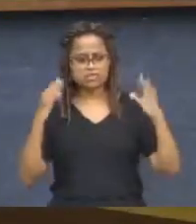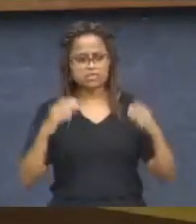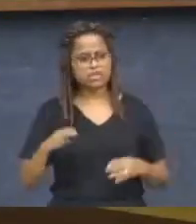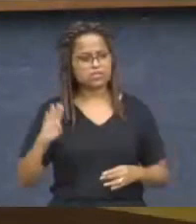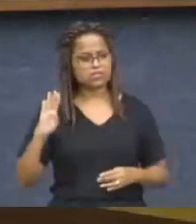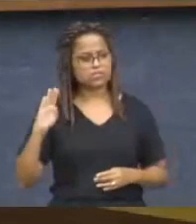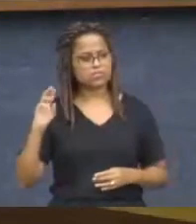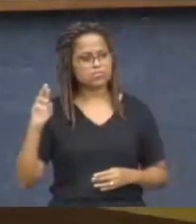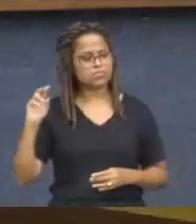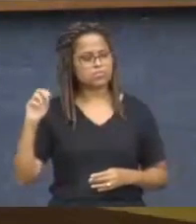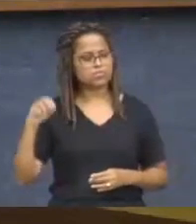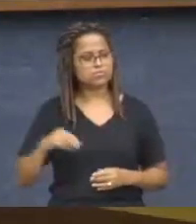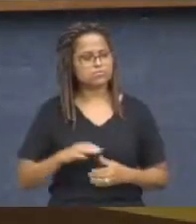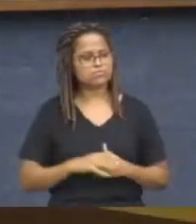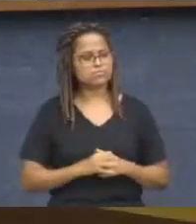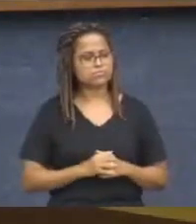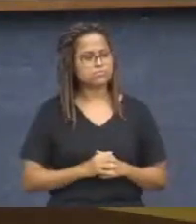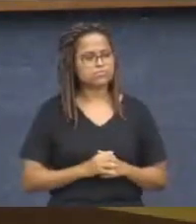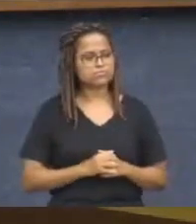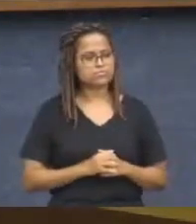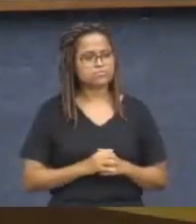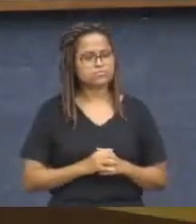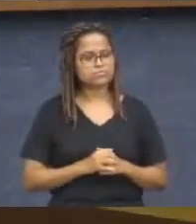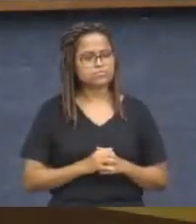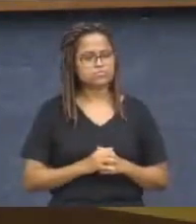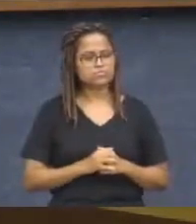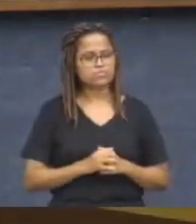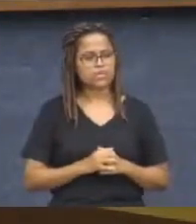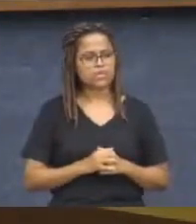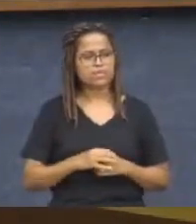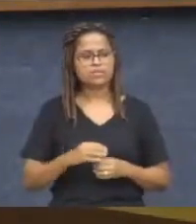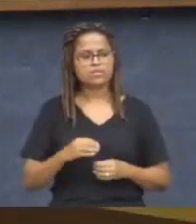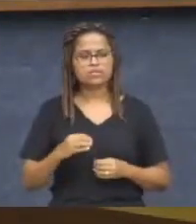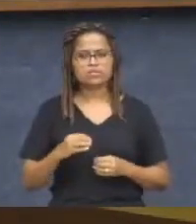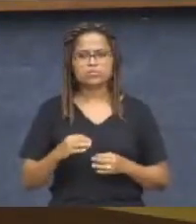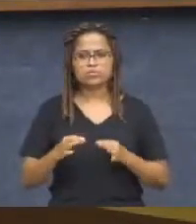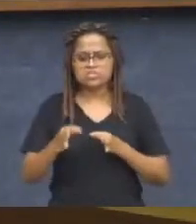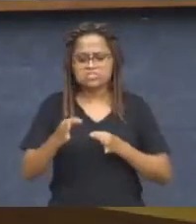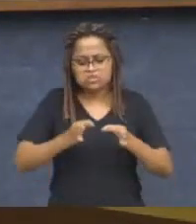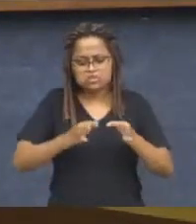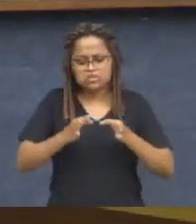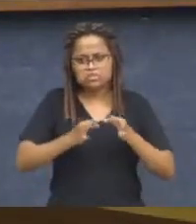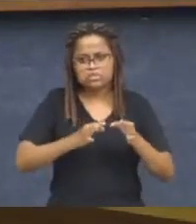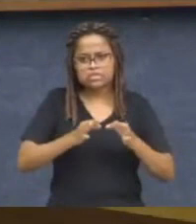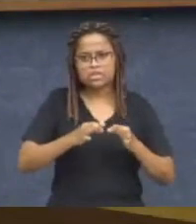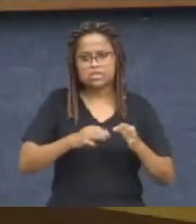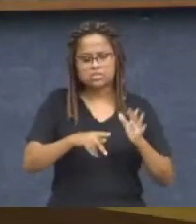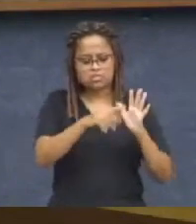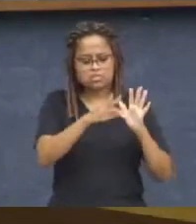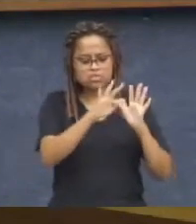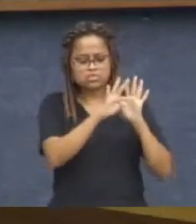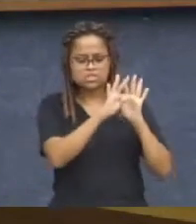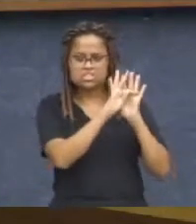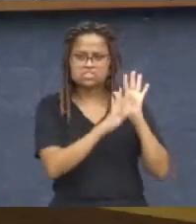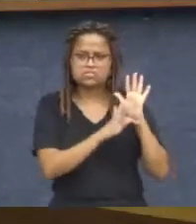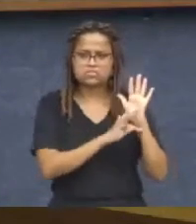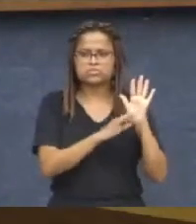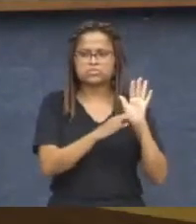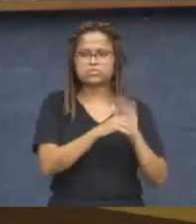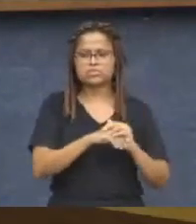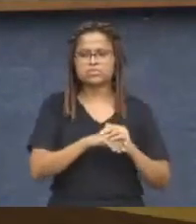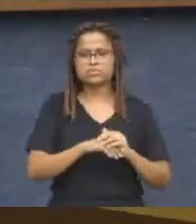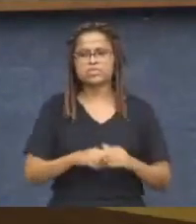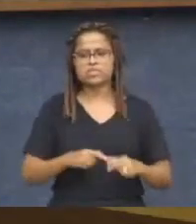trabalhou na apresentação de uma emenda para que o texto fosse ajustado e a gente conseguisse discutir em segundo turno e